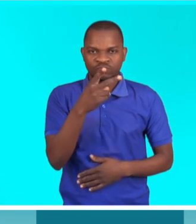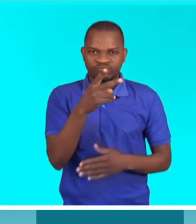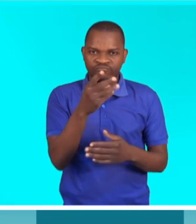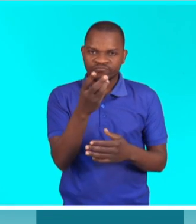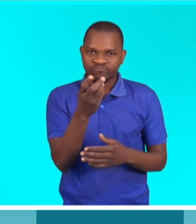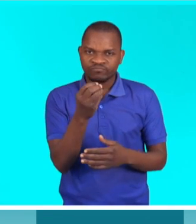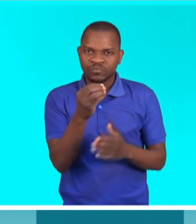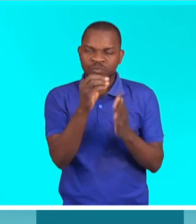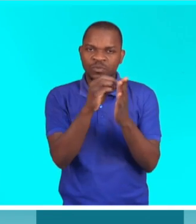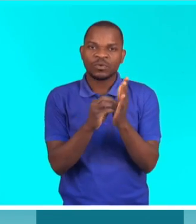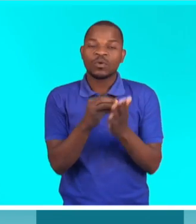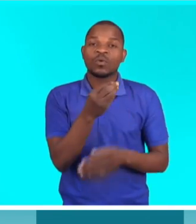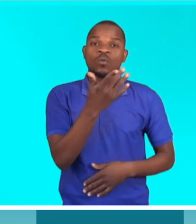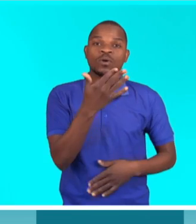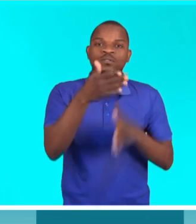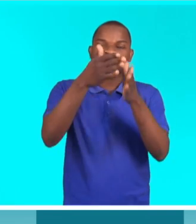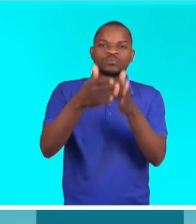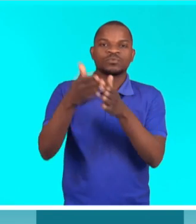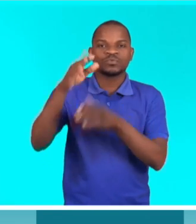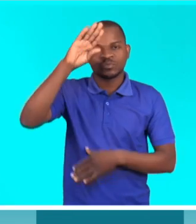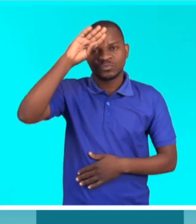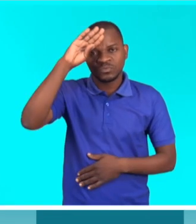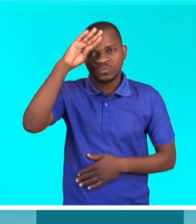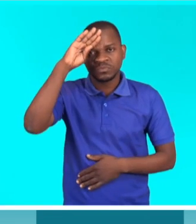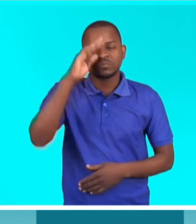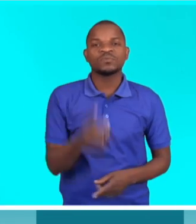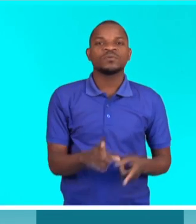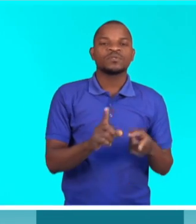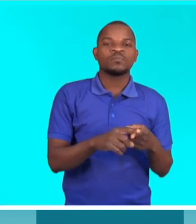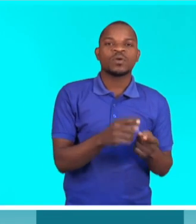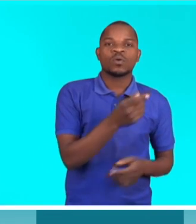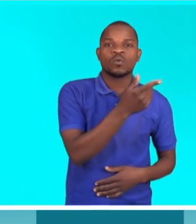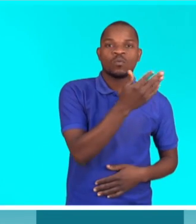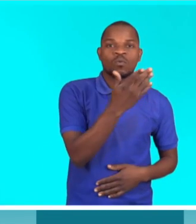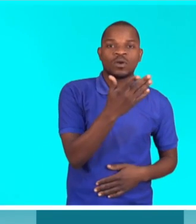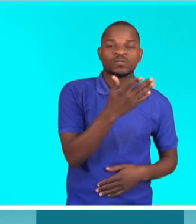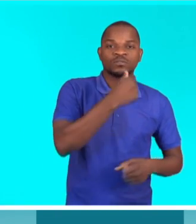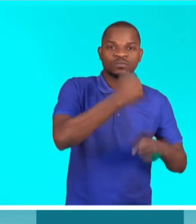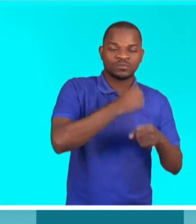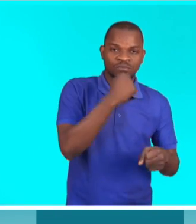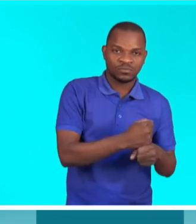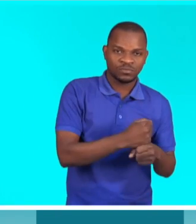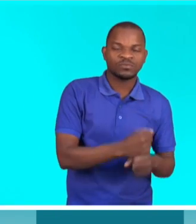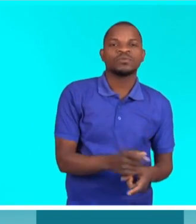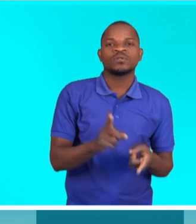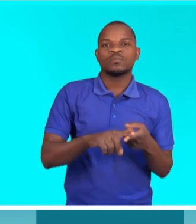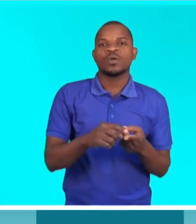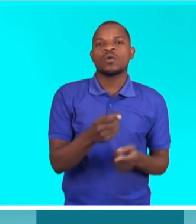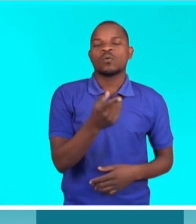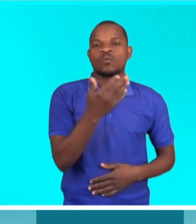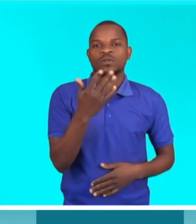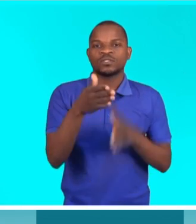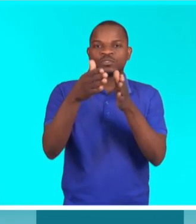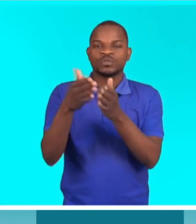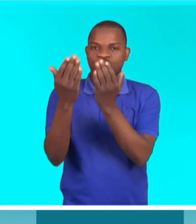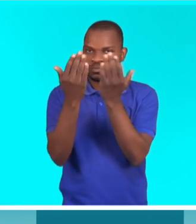existem, quantos trabalhadores, quantos estudantes que têm direito à alimentação existem, quais são